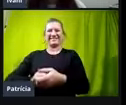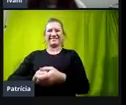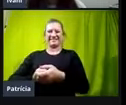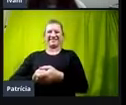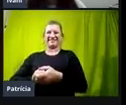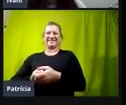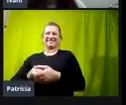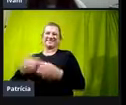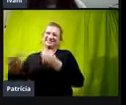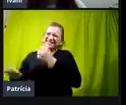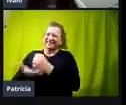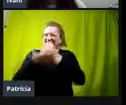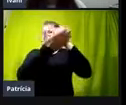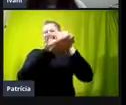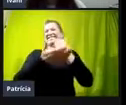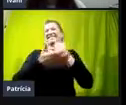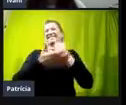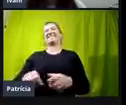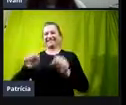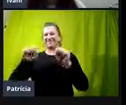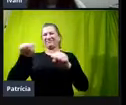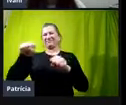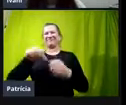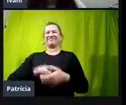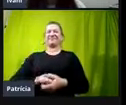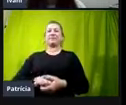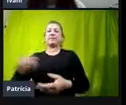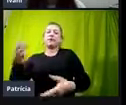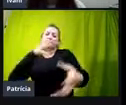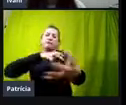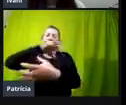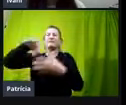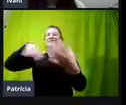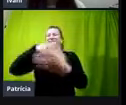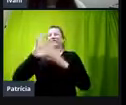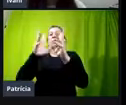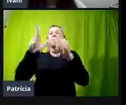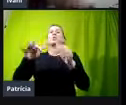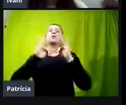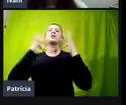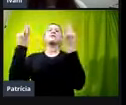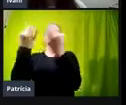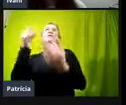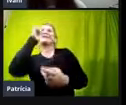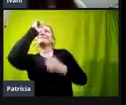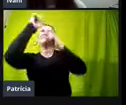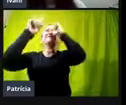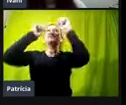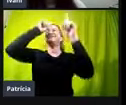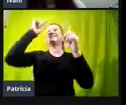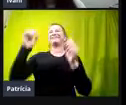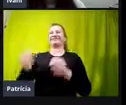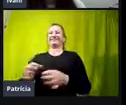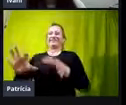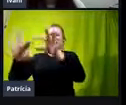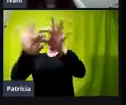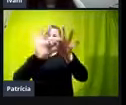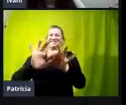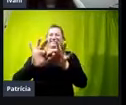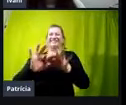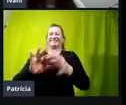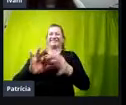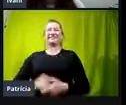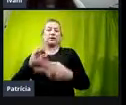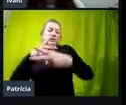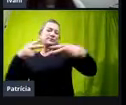né, eu acabo envolvendo toda a família aí na ideia, né, o marido faz coisas, enfim,